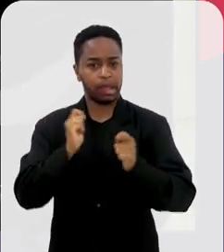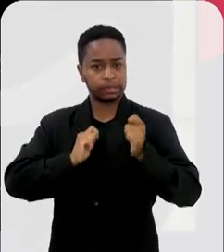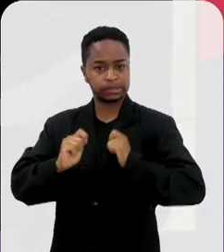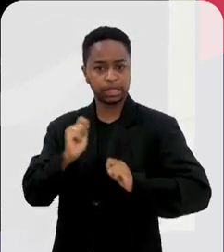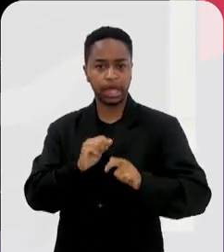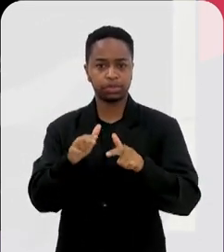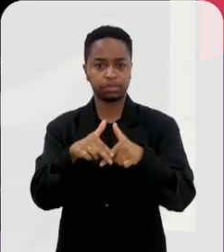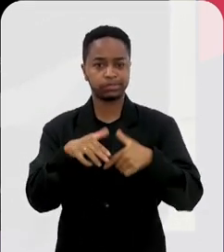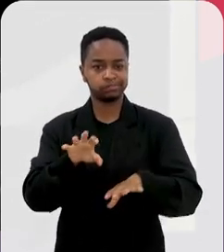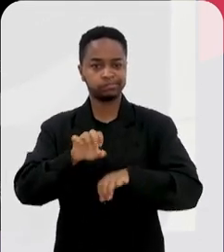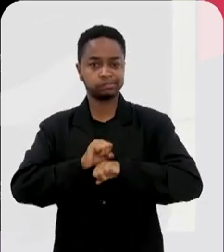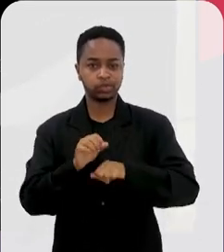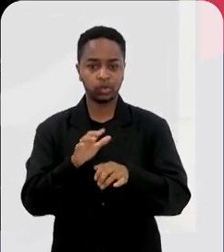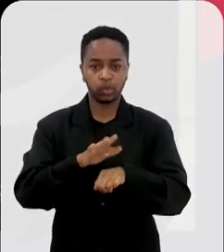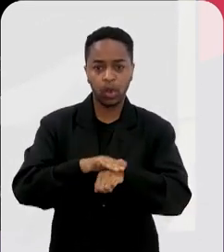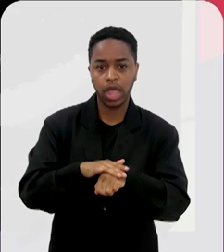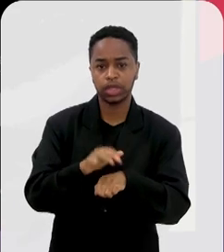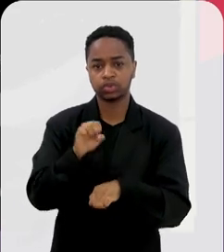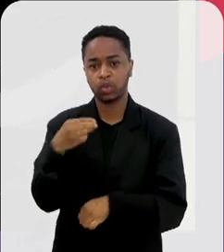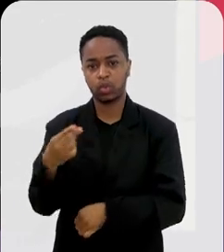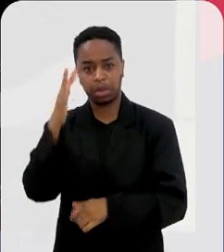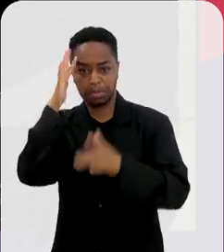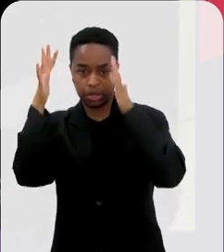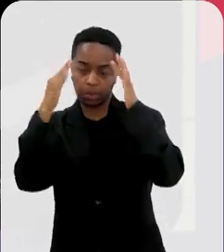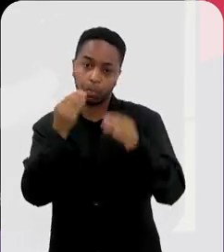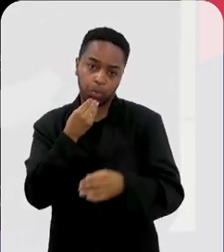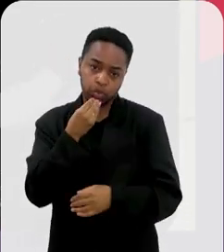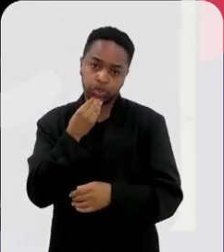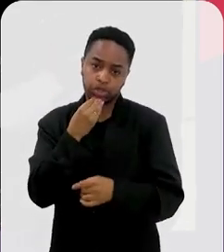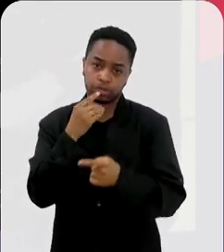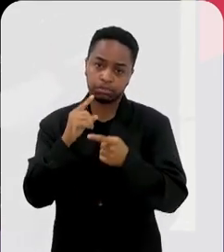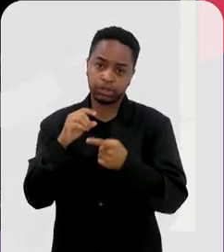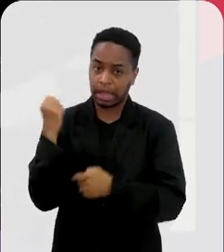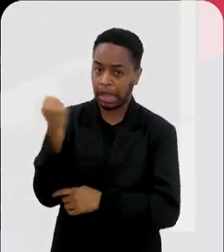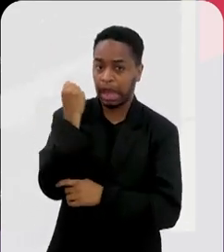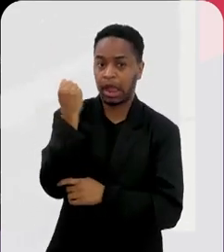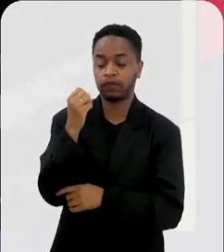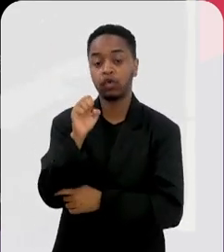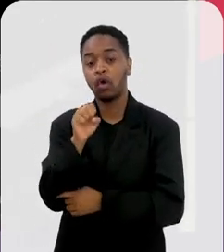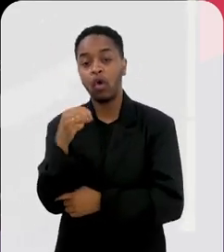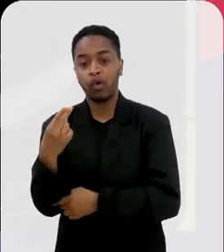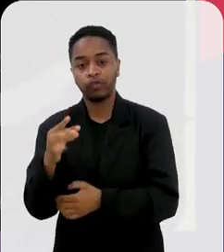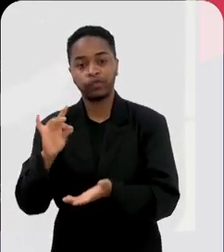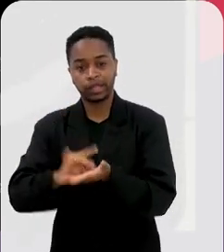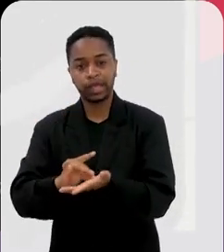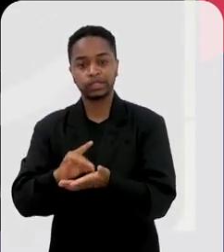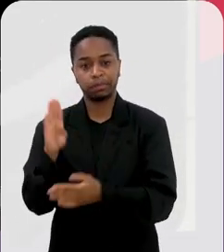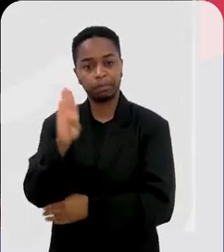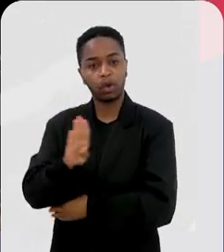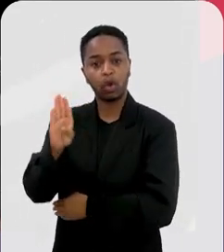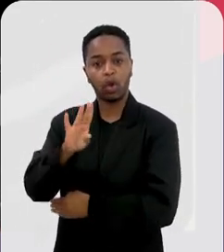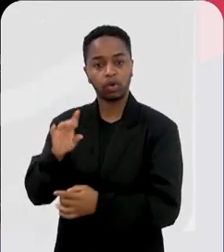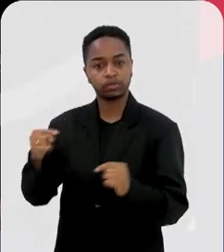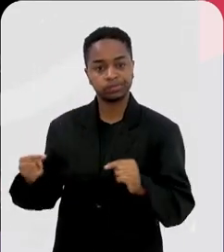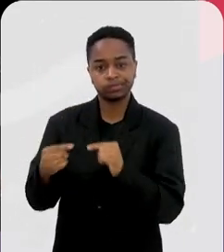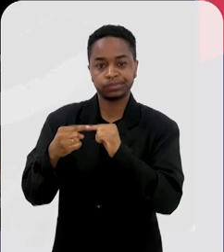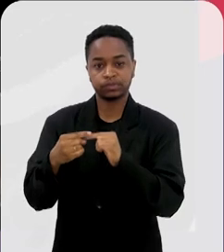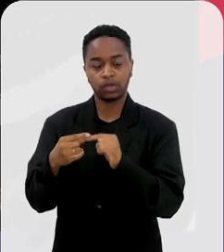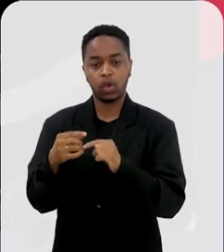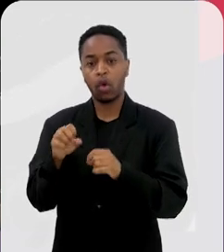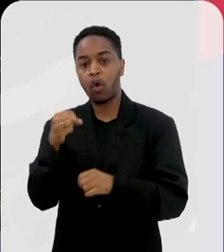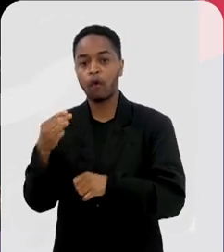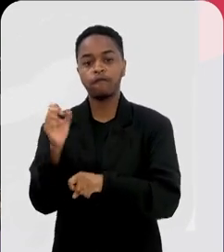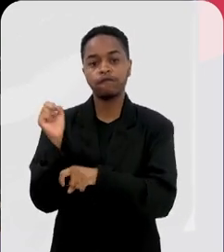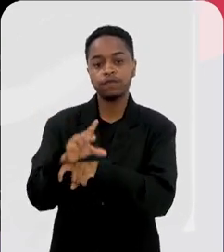daquela ansiedade de ter ficado doente, de ter imaginado que podia complicar, ou isso é uma questão biológica, o vírus